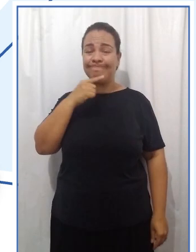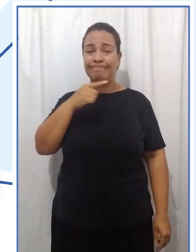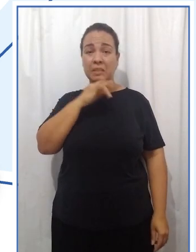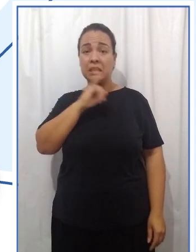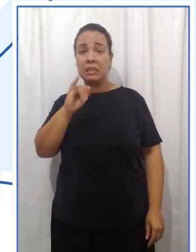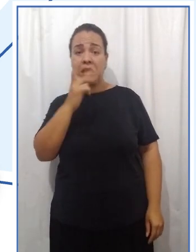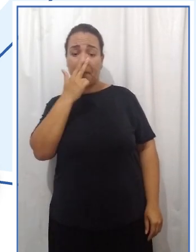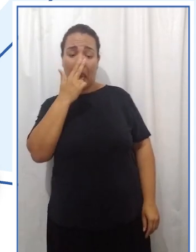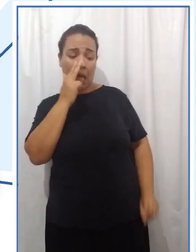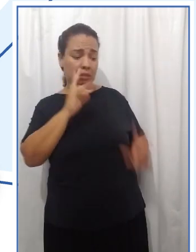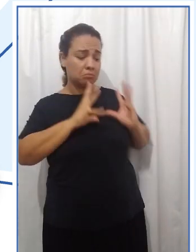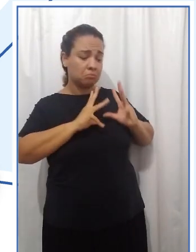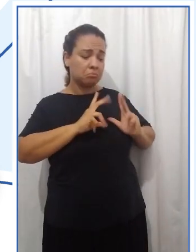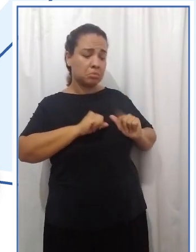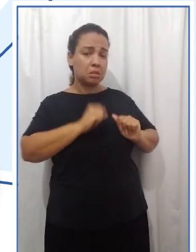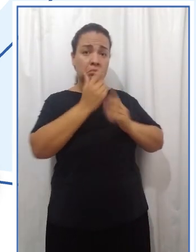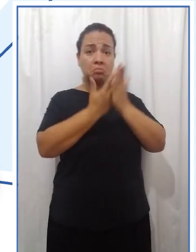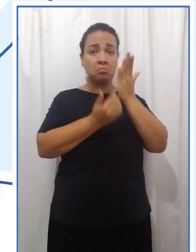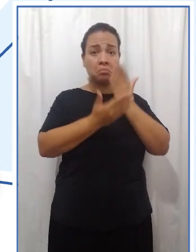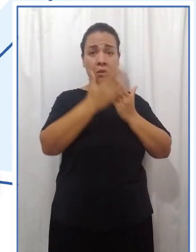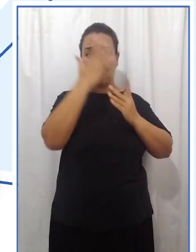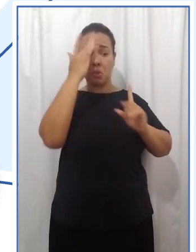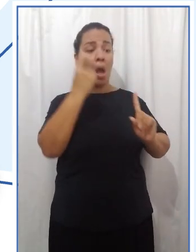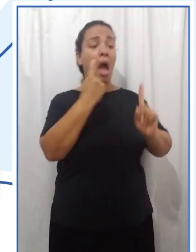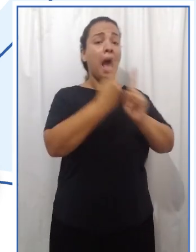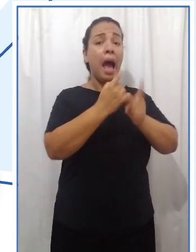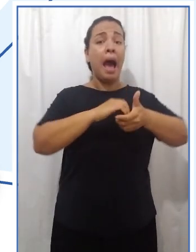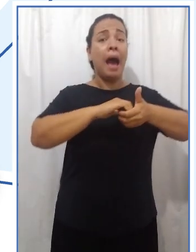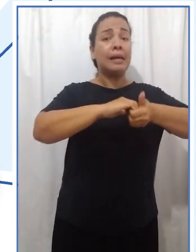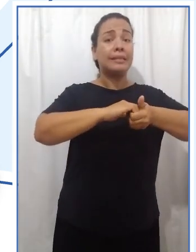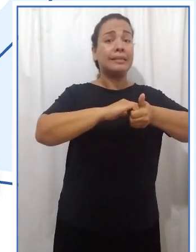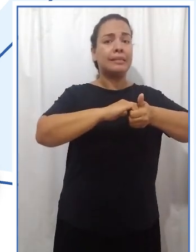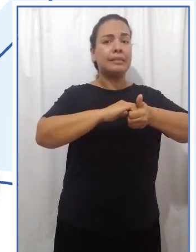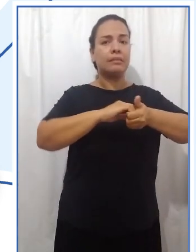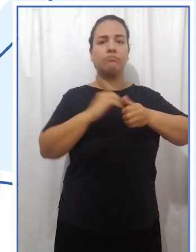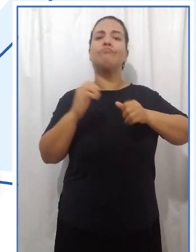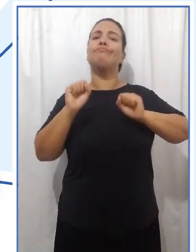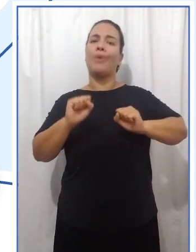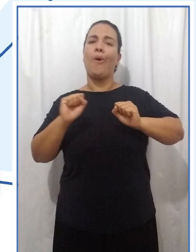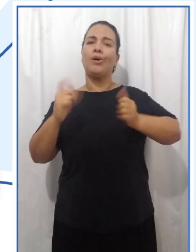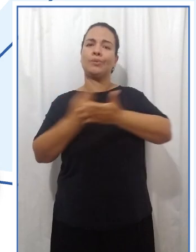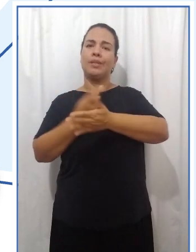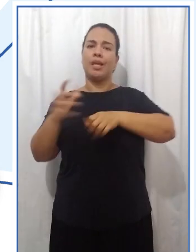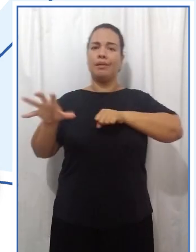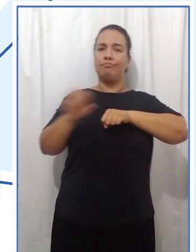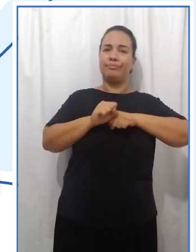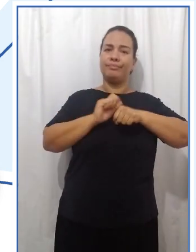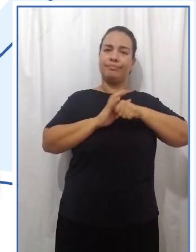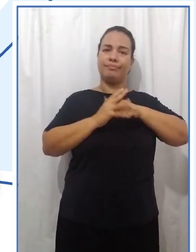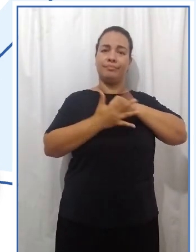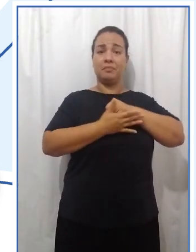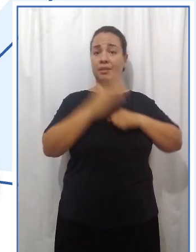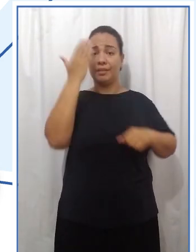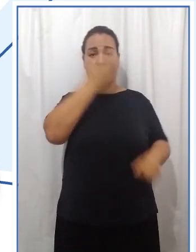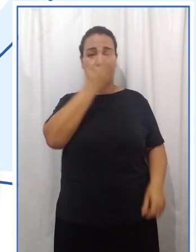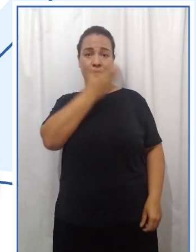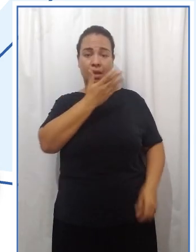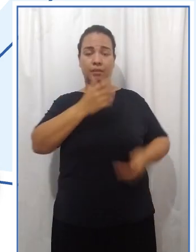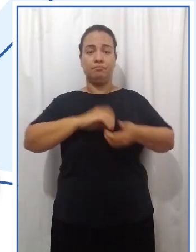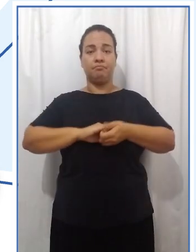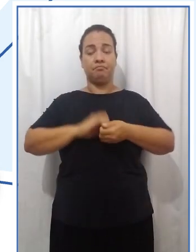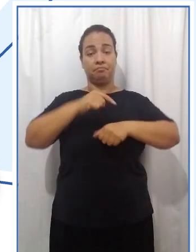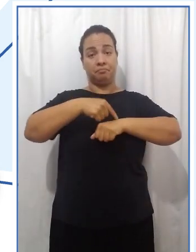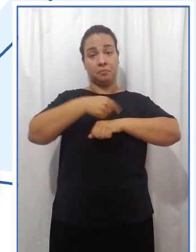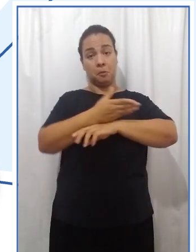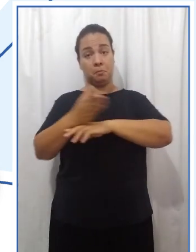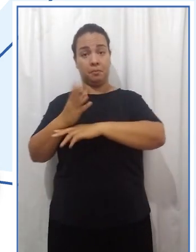por mais limpa que esteja uma superfície, a mão de uma pessoa que você encontra, pode estar contaminado com o vírus e você não vai enxergar isso. É um